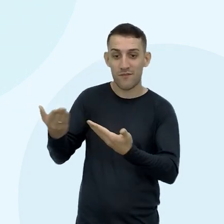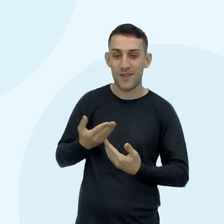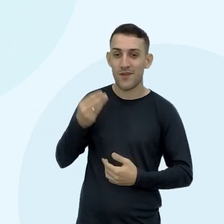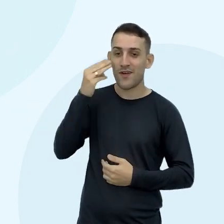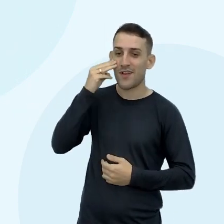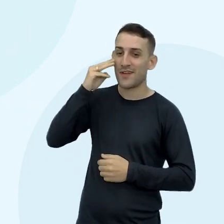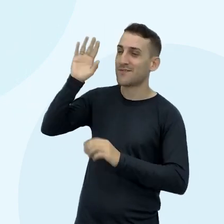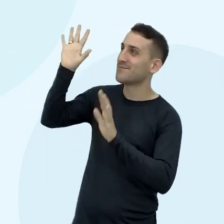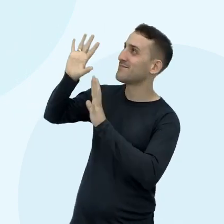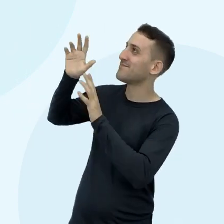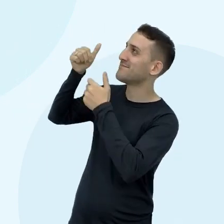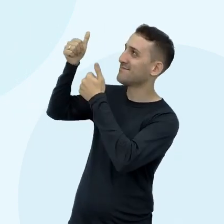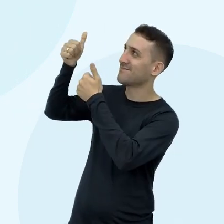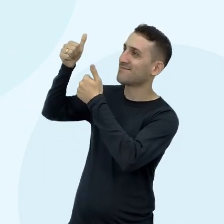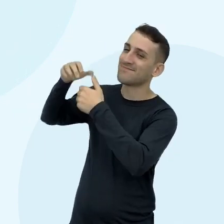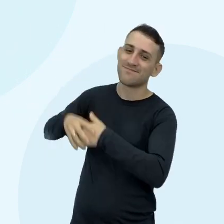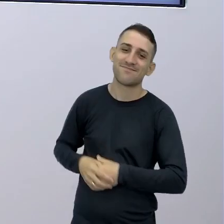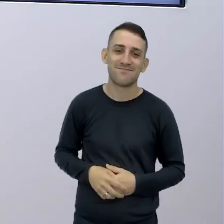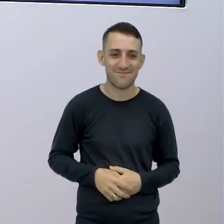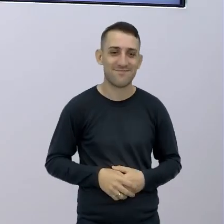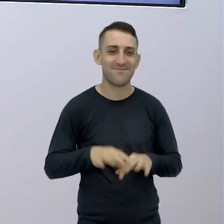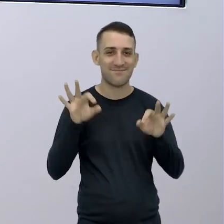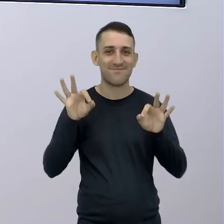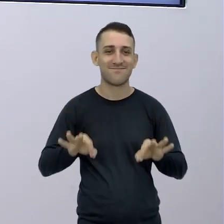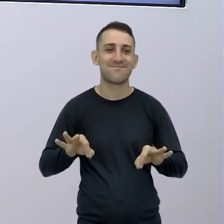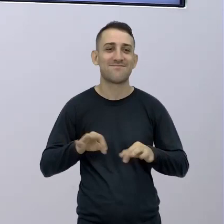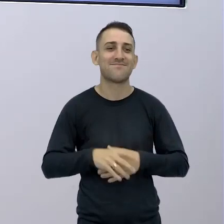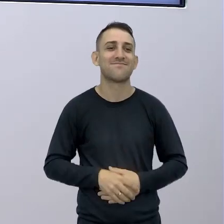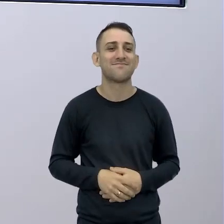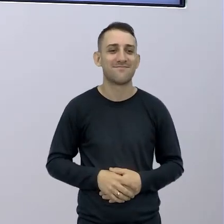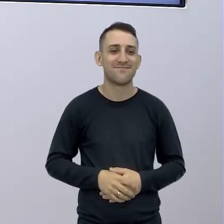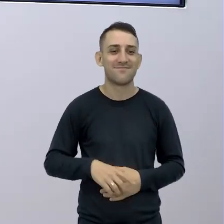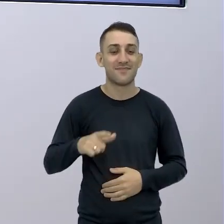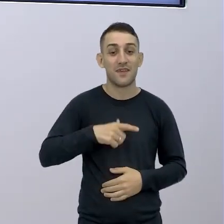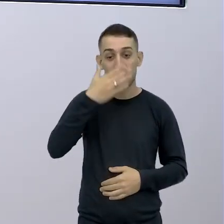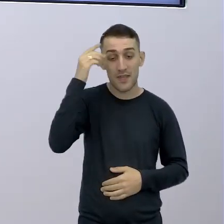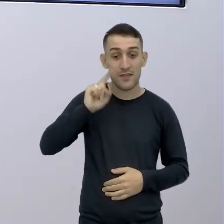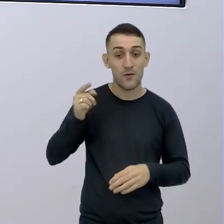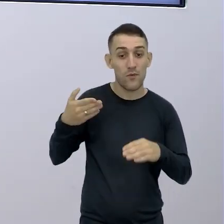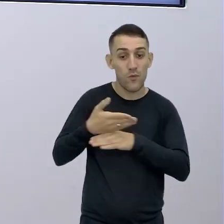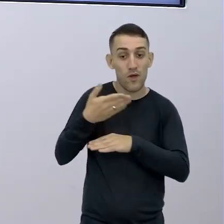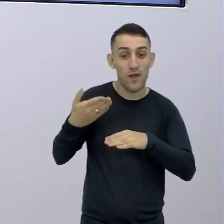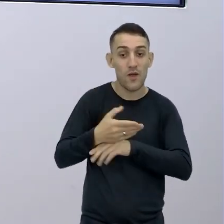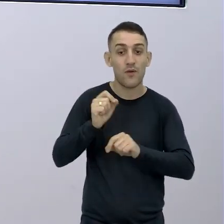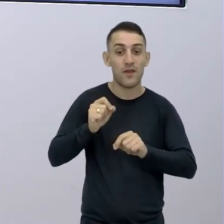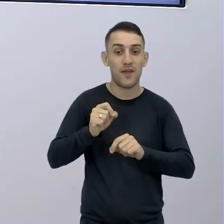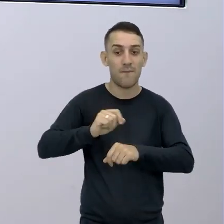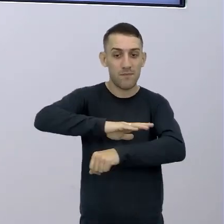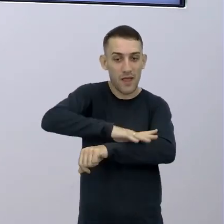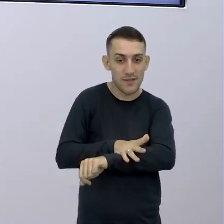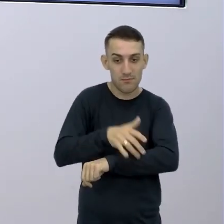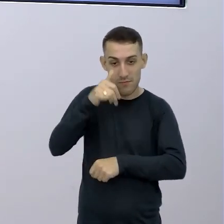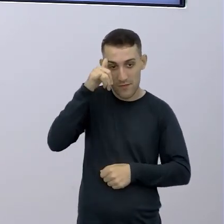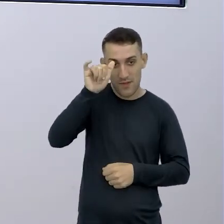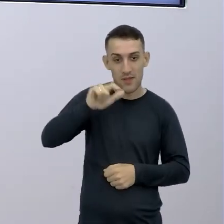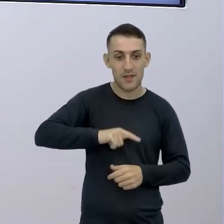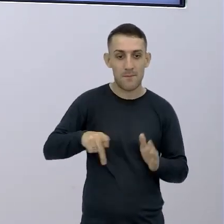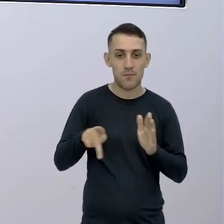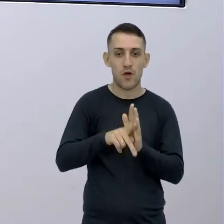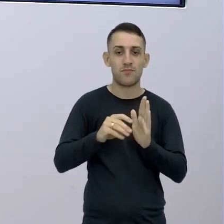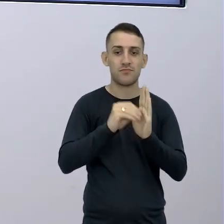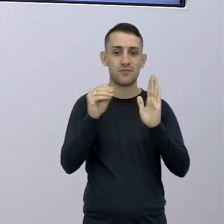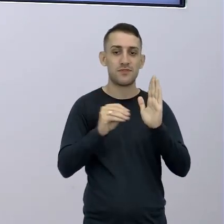Laércio Fala, Laércio! Olha isso aí, de boa! Pessoal, não esqueçam de me acessar na trilha antirracista No canal do